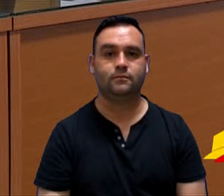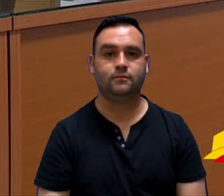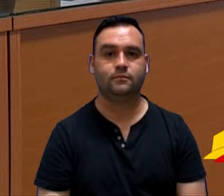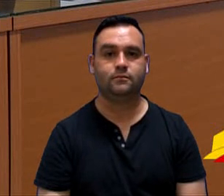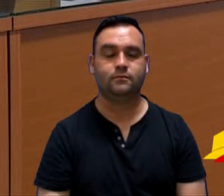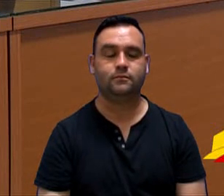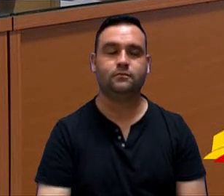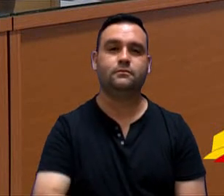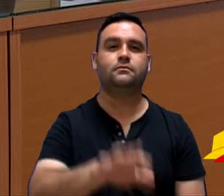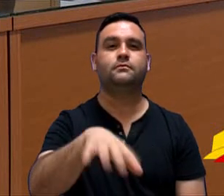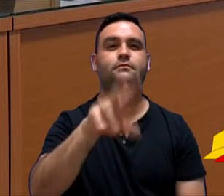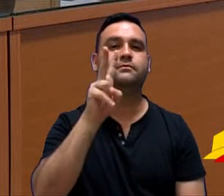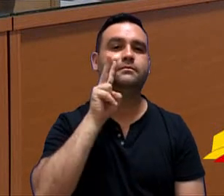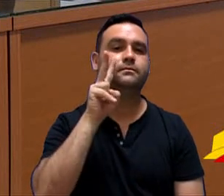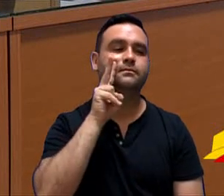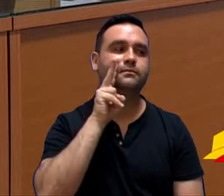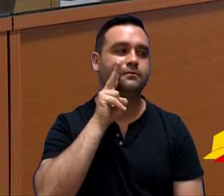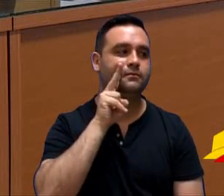Ô, Vitão.